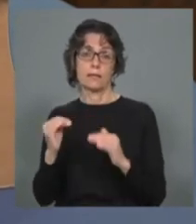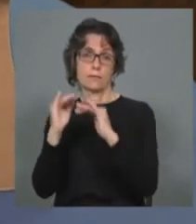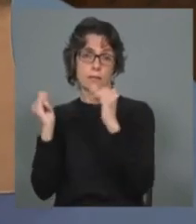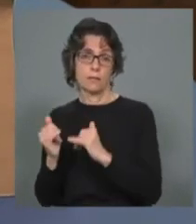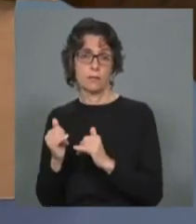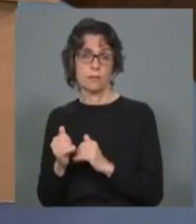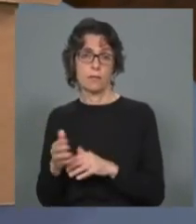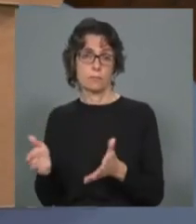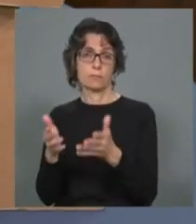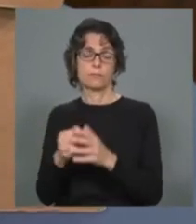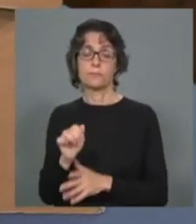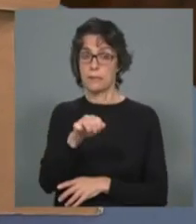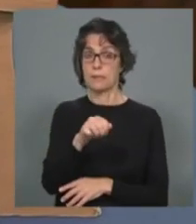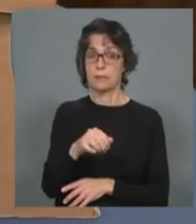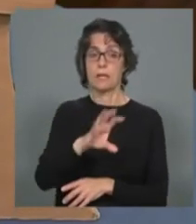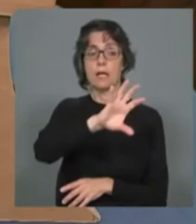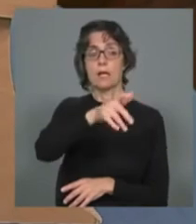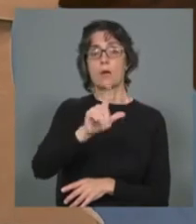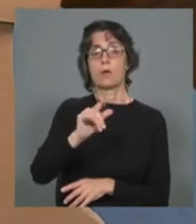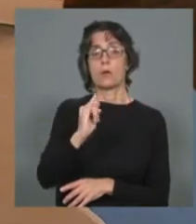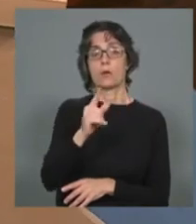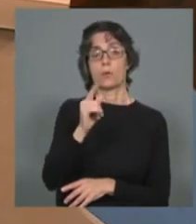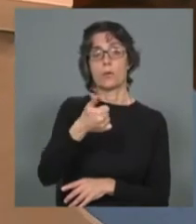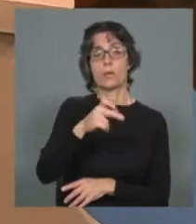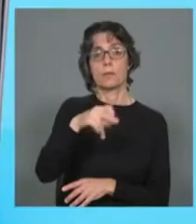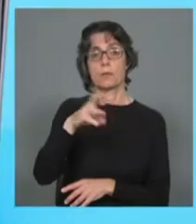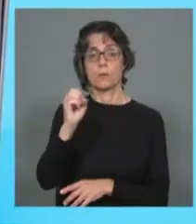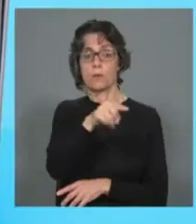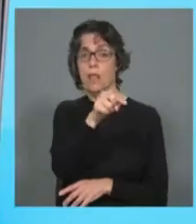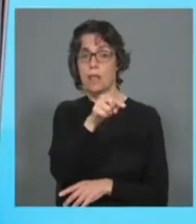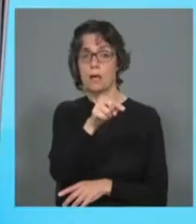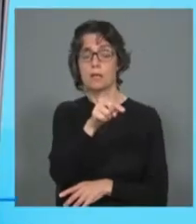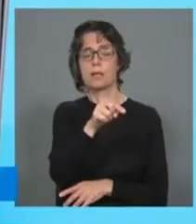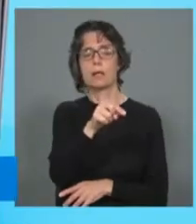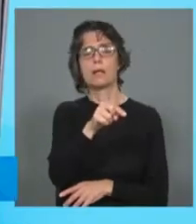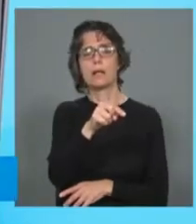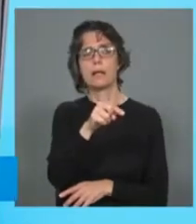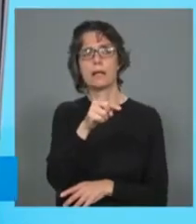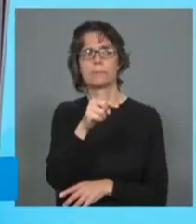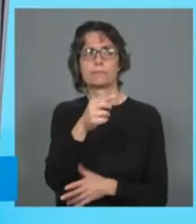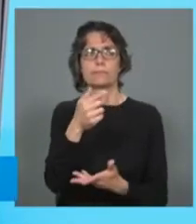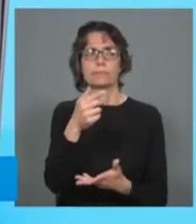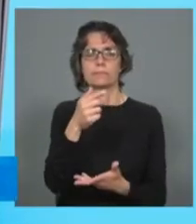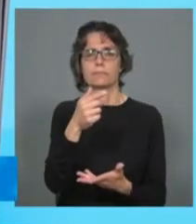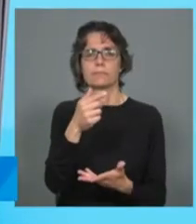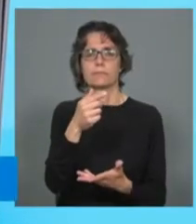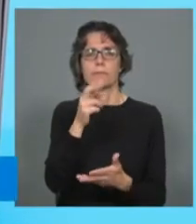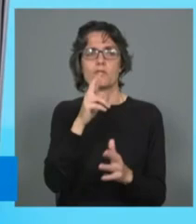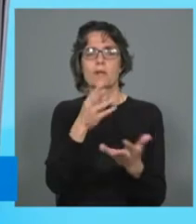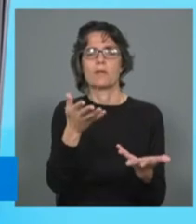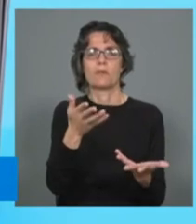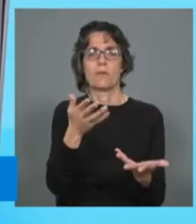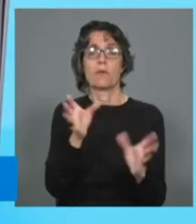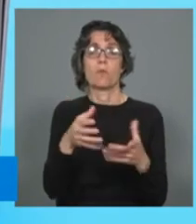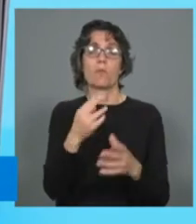o Líbano é sem dúvida a última esperança para a comunidade cristã naquela região, porque se nós